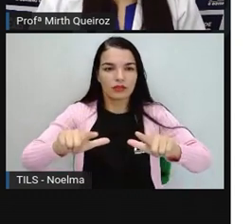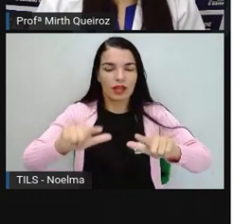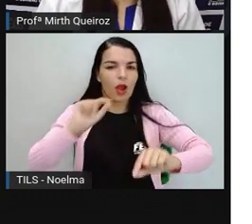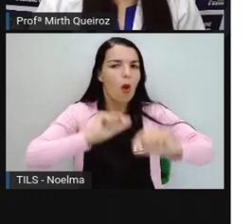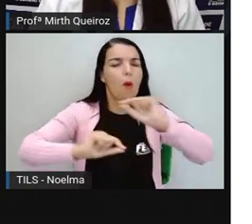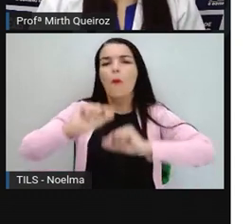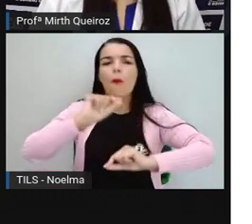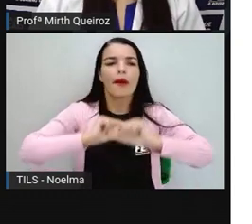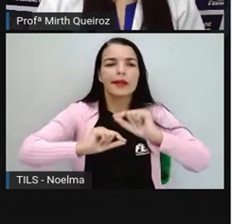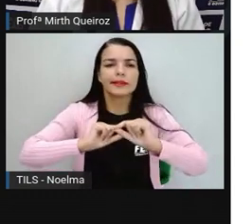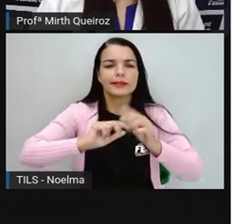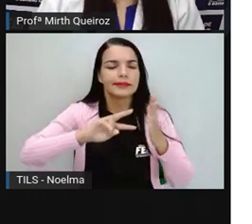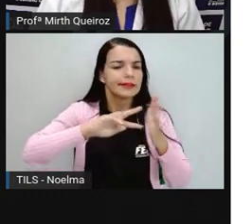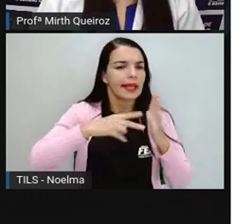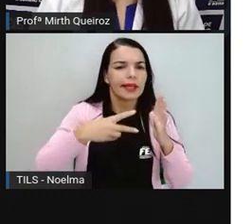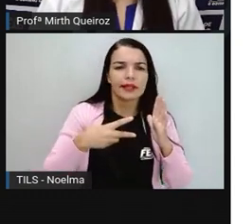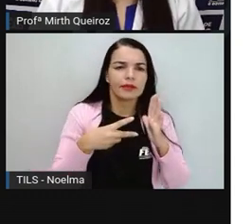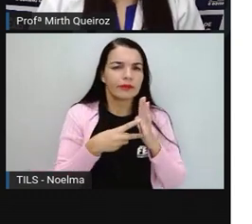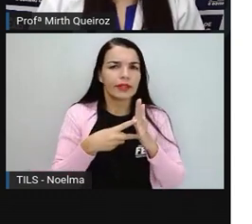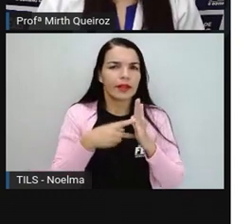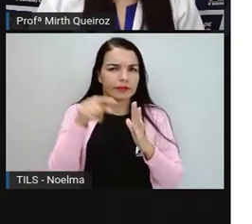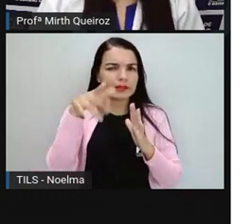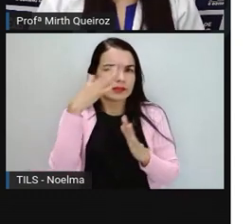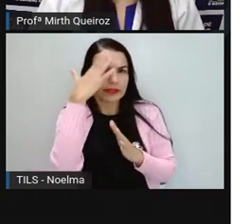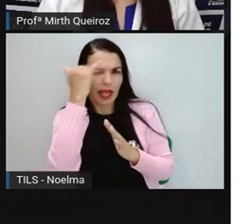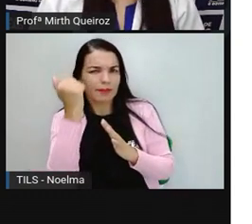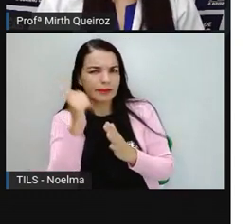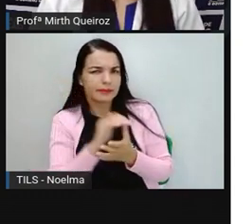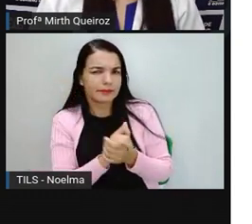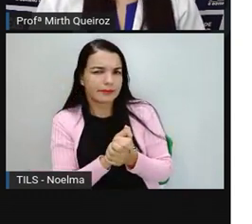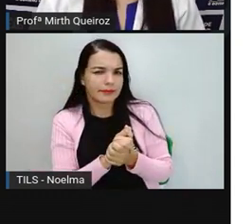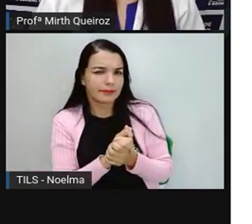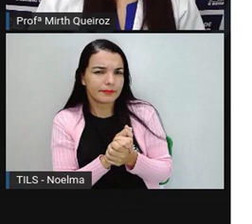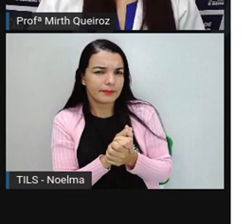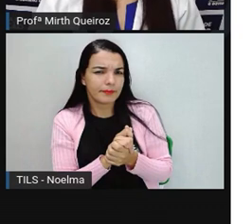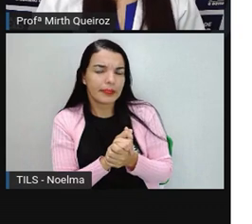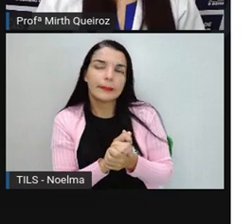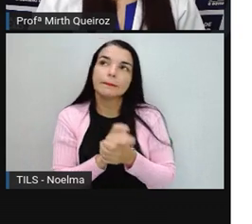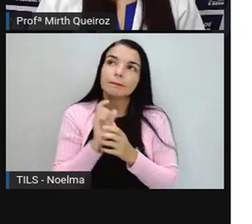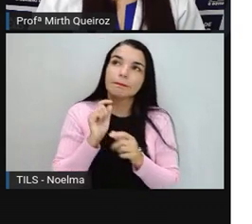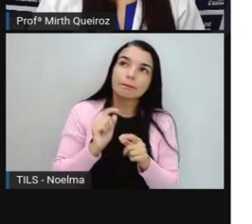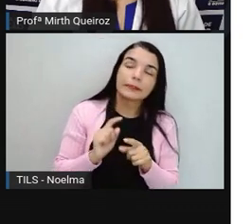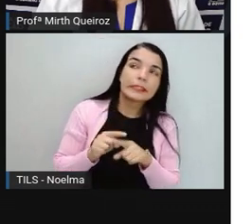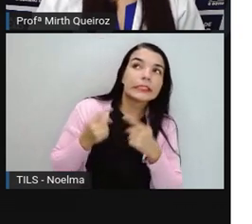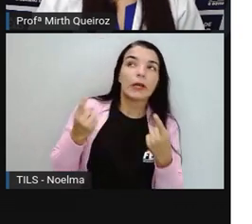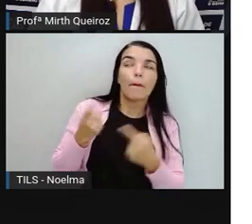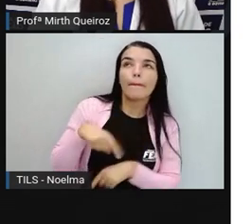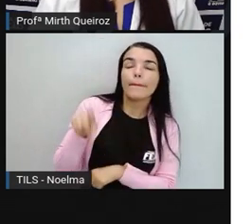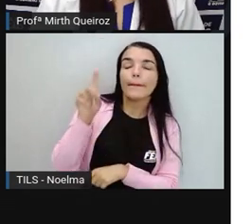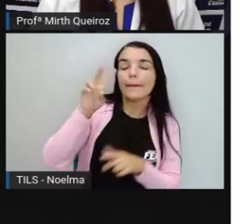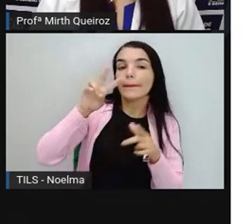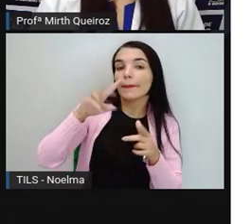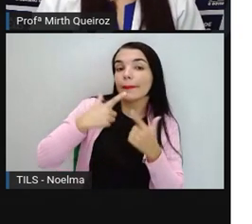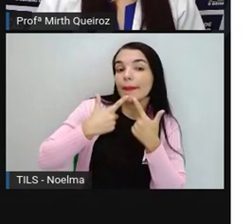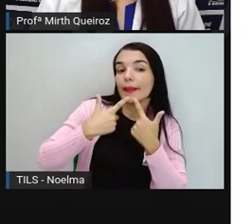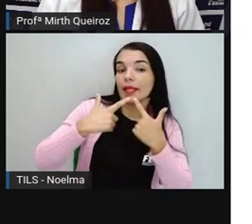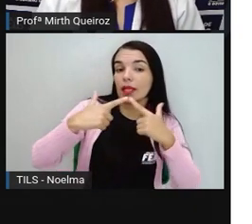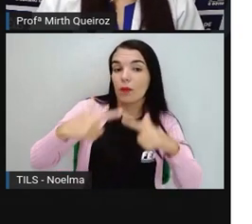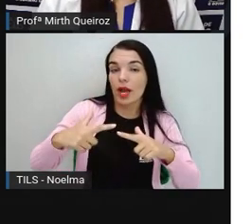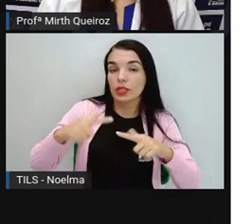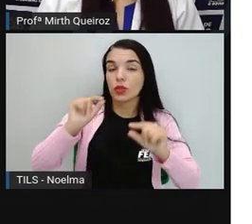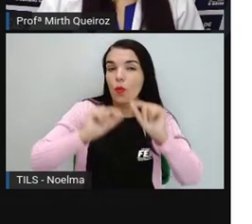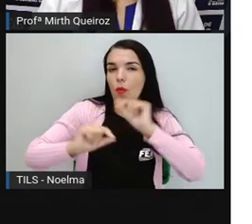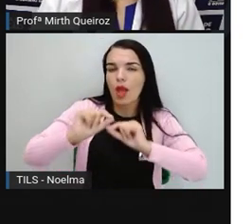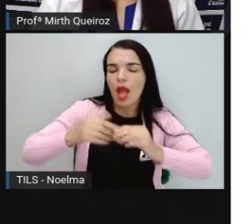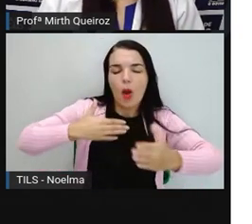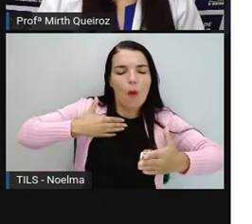E linguagem, você sabe o que é a linguagem? A linguagem, ela é qualquer